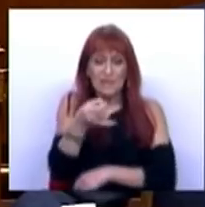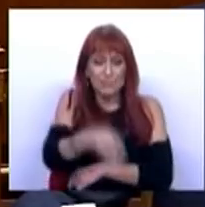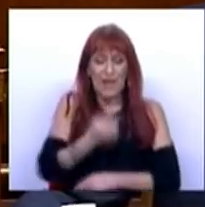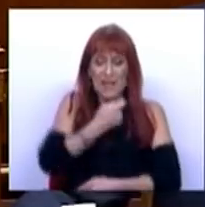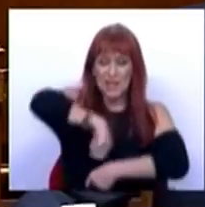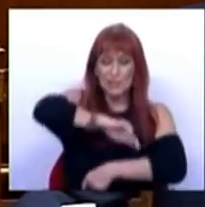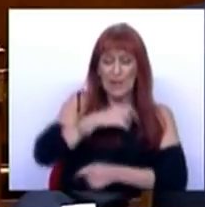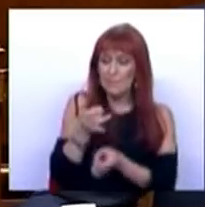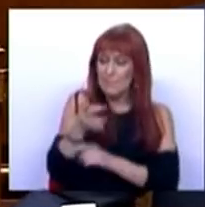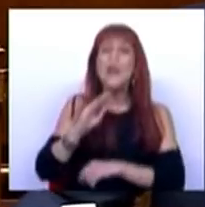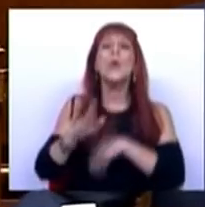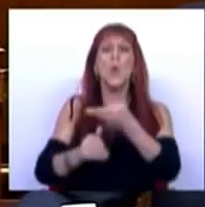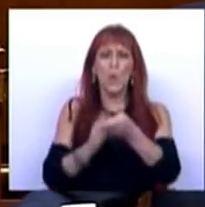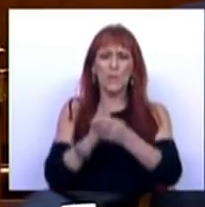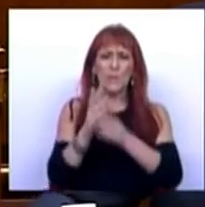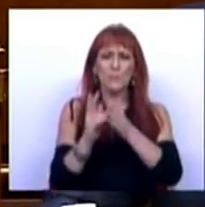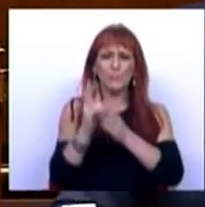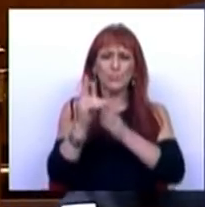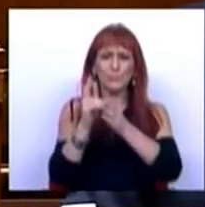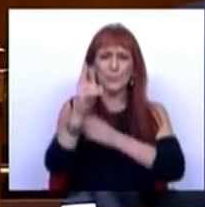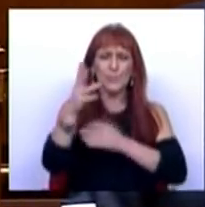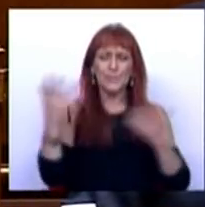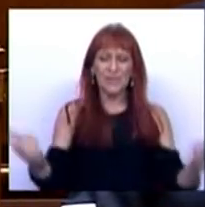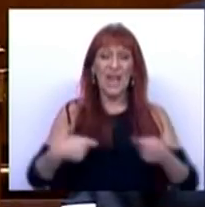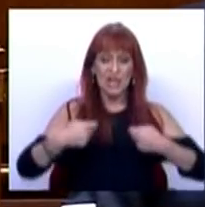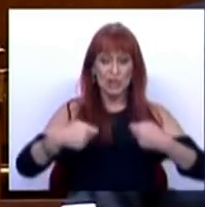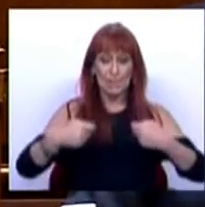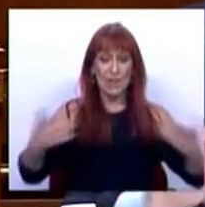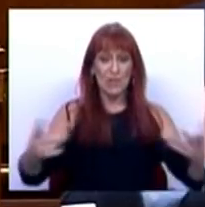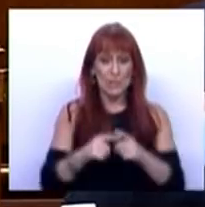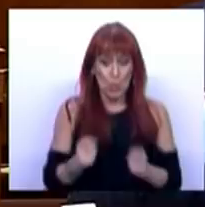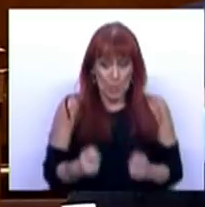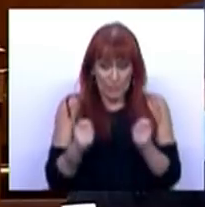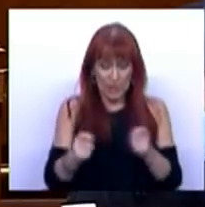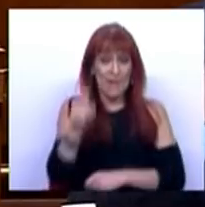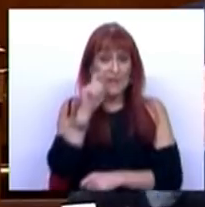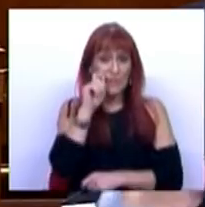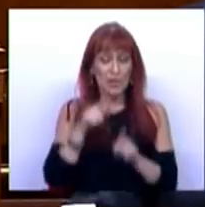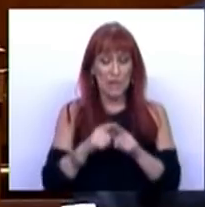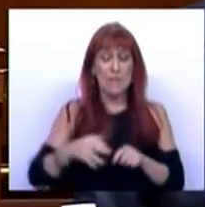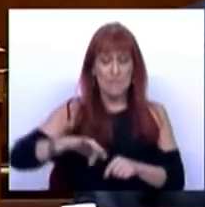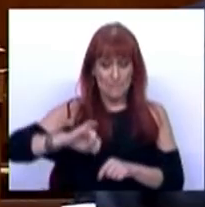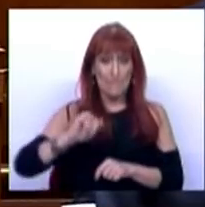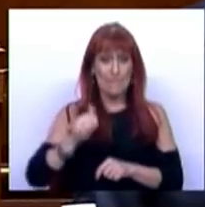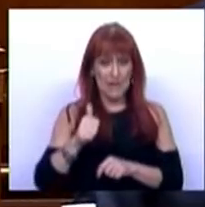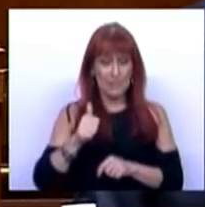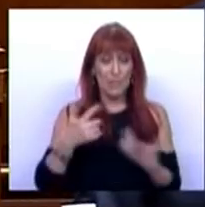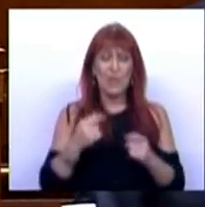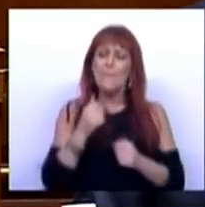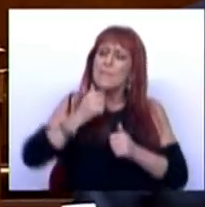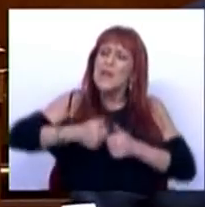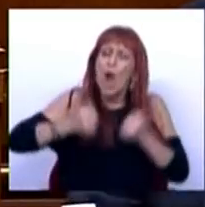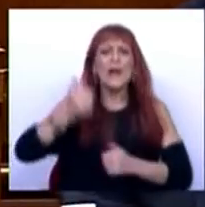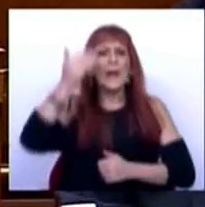E vamos continuar a aumentar o peso do investimento em defesa no PIB, para